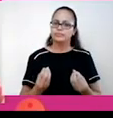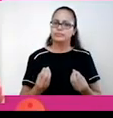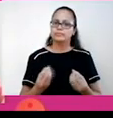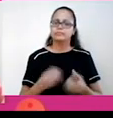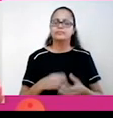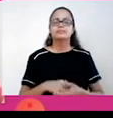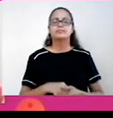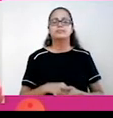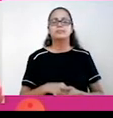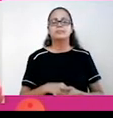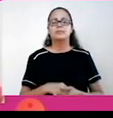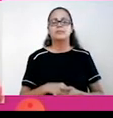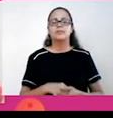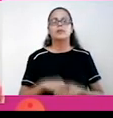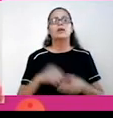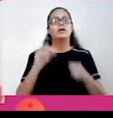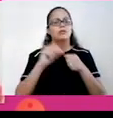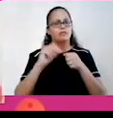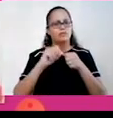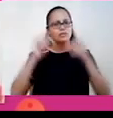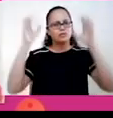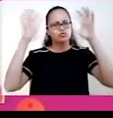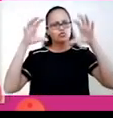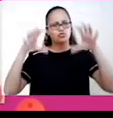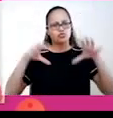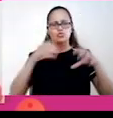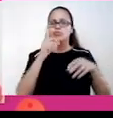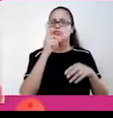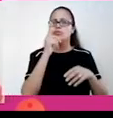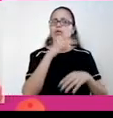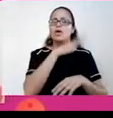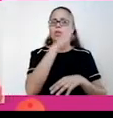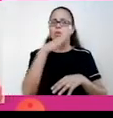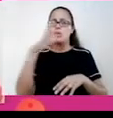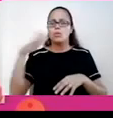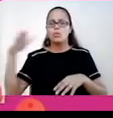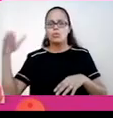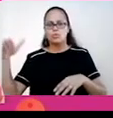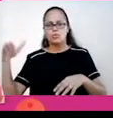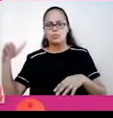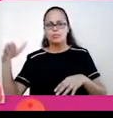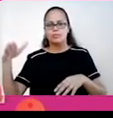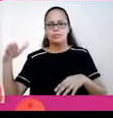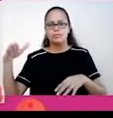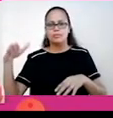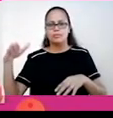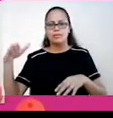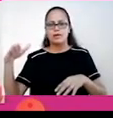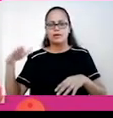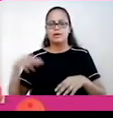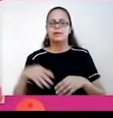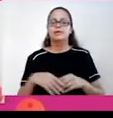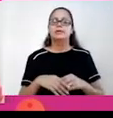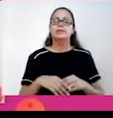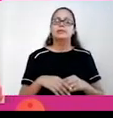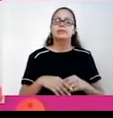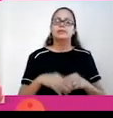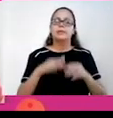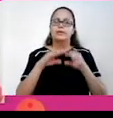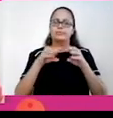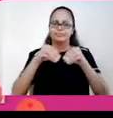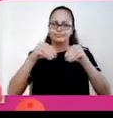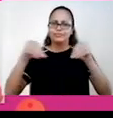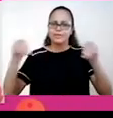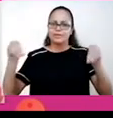por onde atuam. Então, provocam as chuvas em alto mar e não na região litorânea. Então, a região litorânea normalmente fica se tornando uma região árida ou